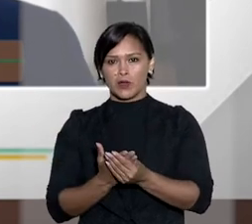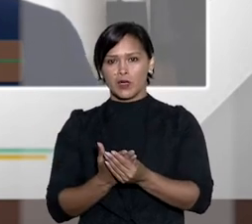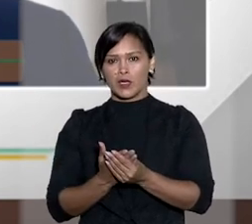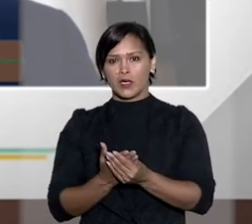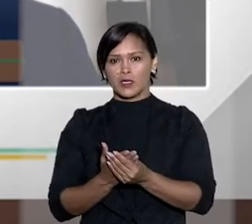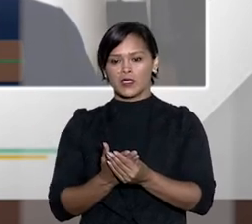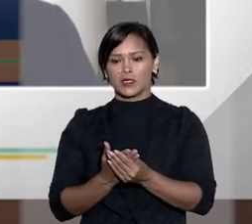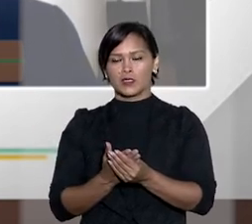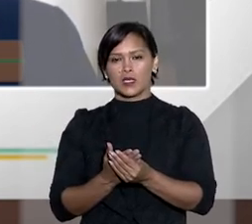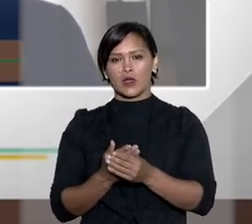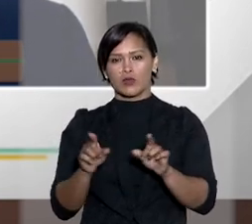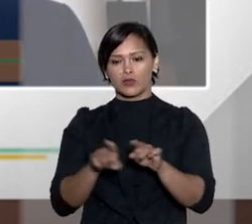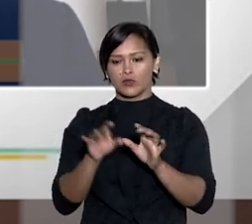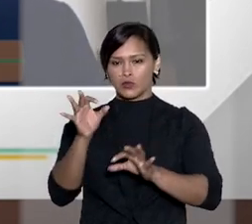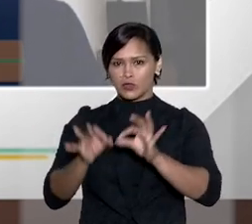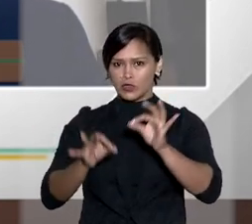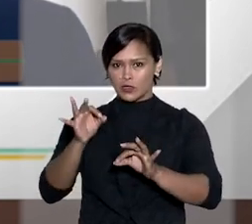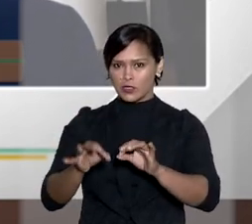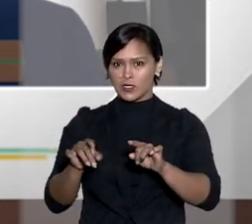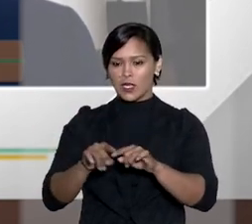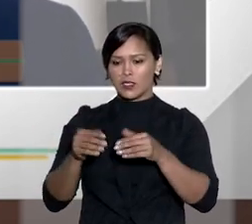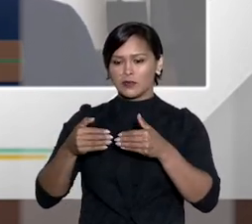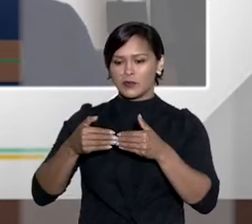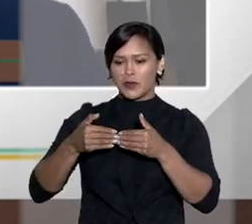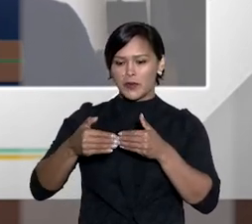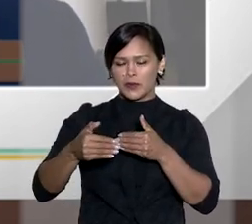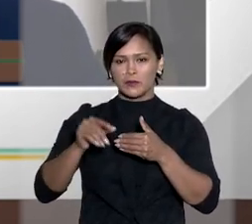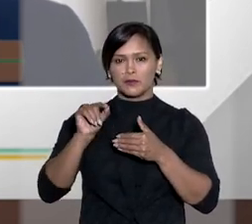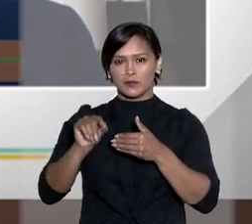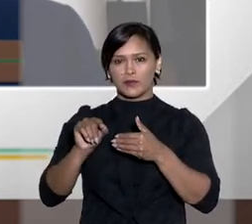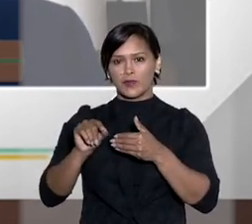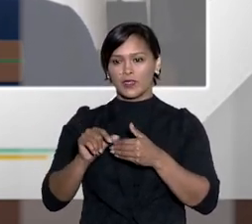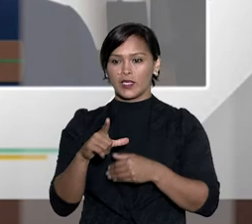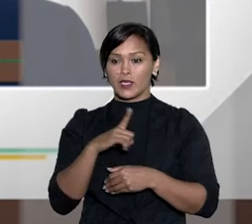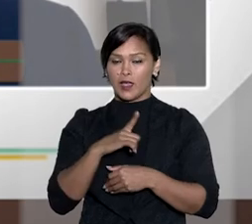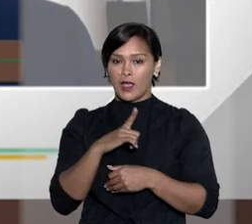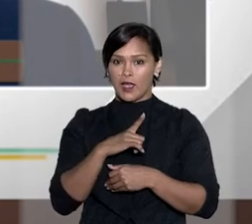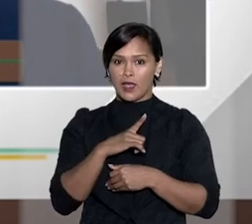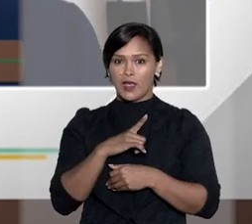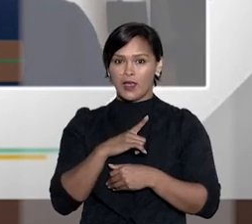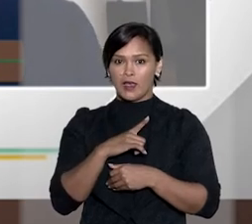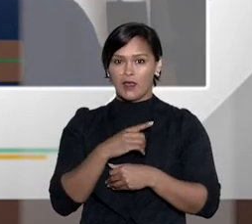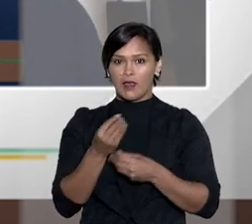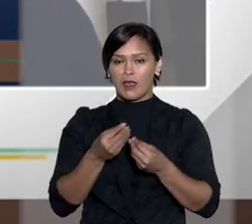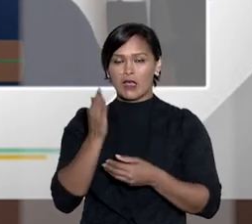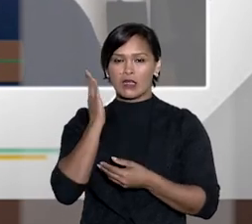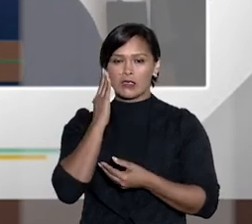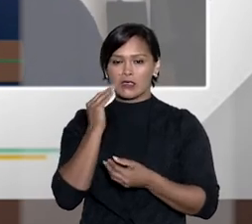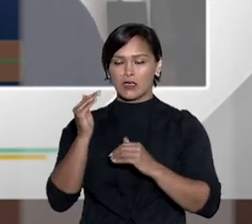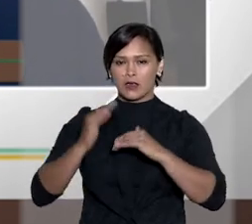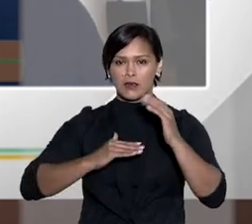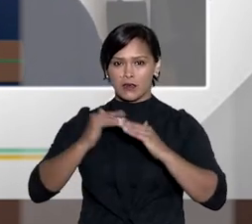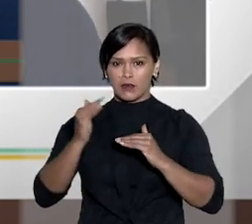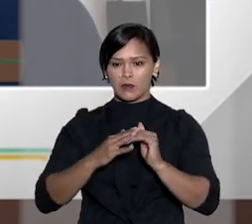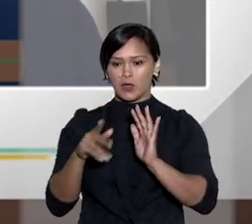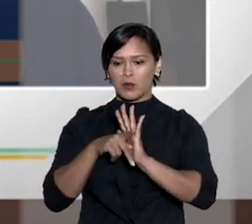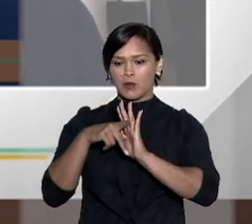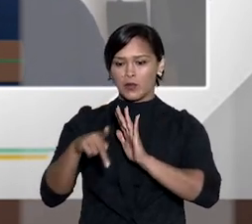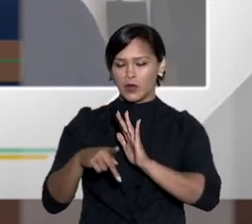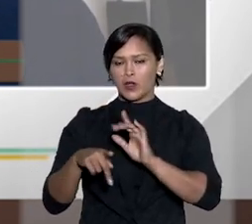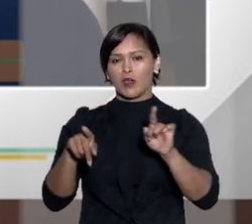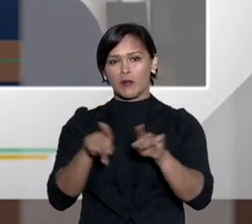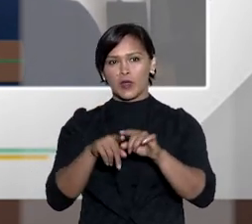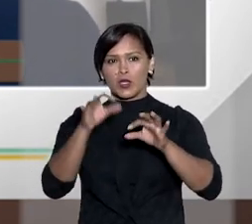e ele pode propor a ação a demanda no juizado desde que ela tenha